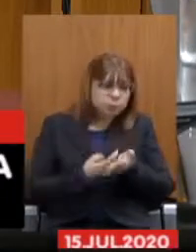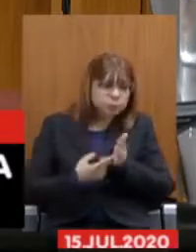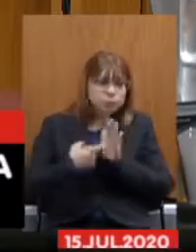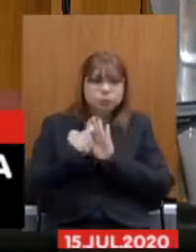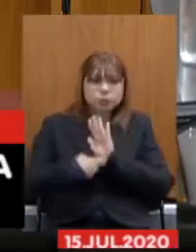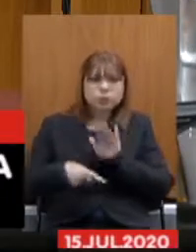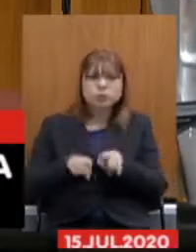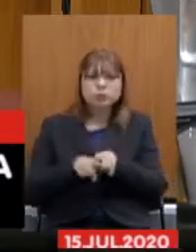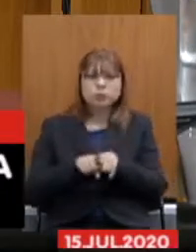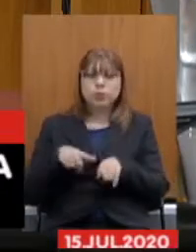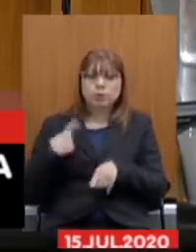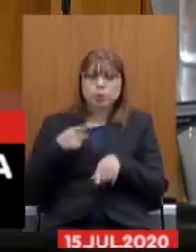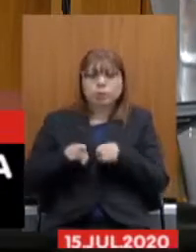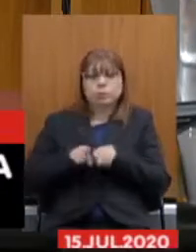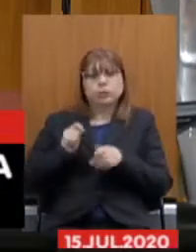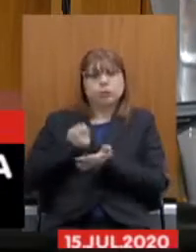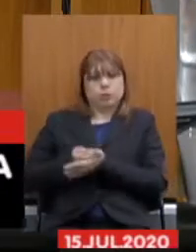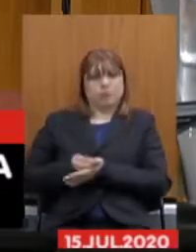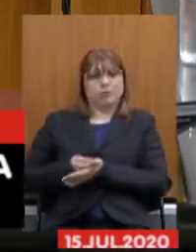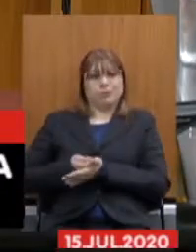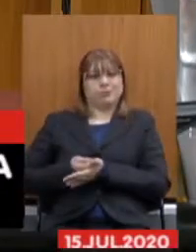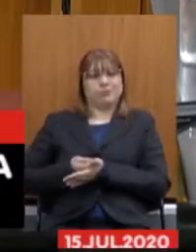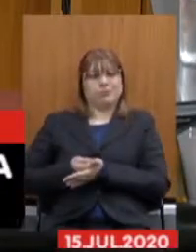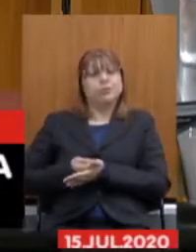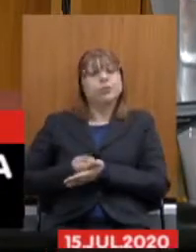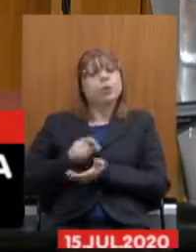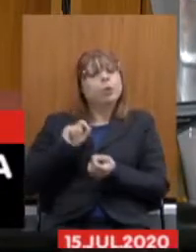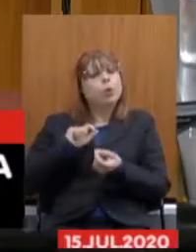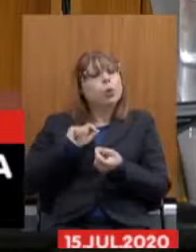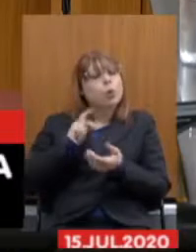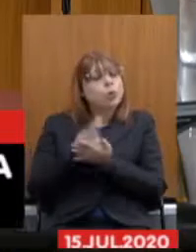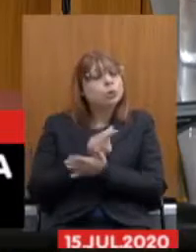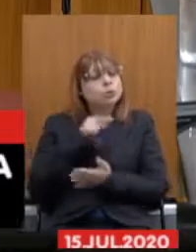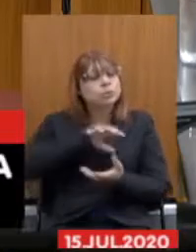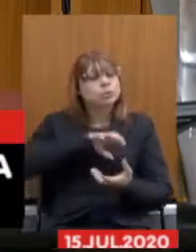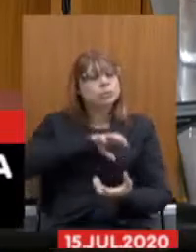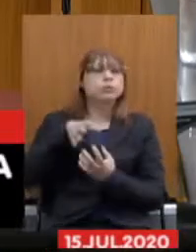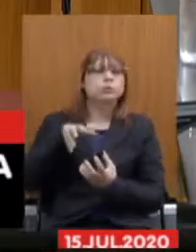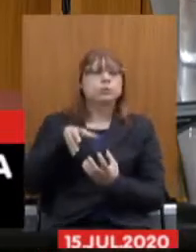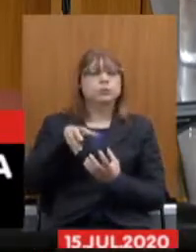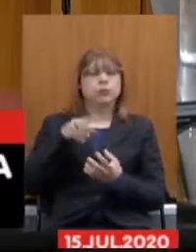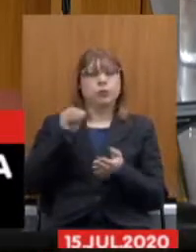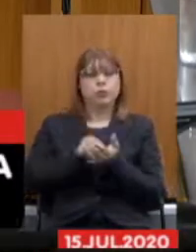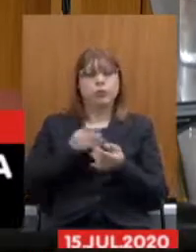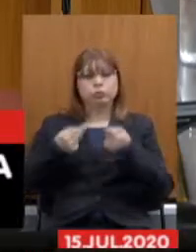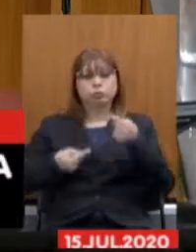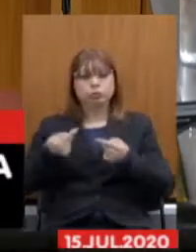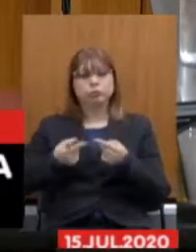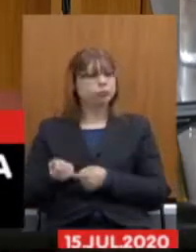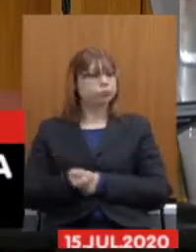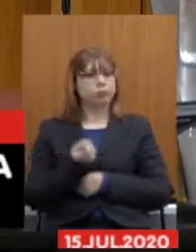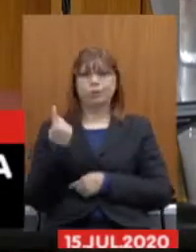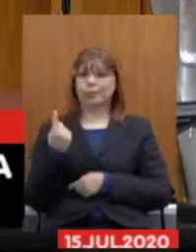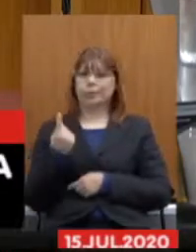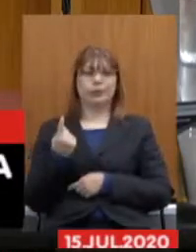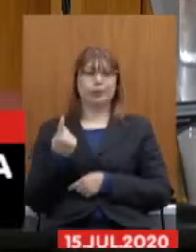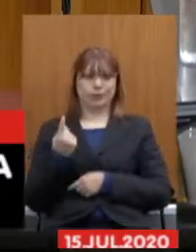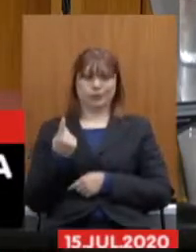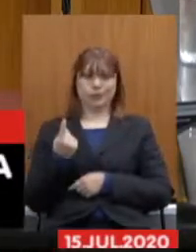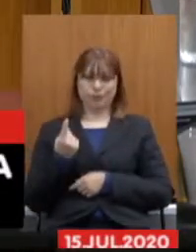e o que está acontecendo nessa reforma sem debate é um absurdo então o que